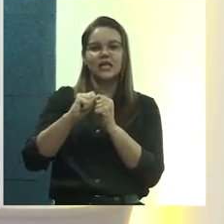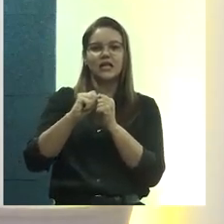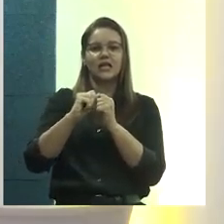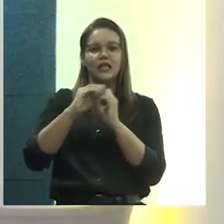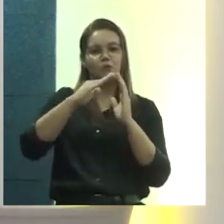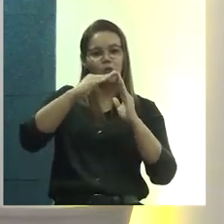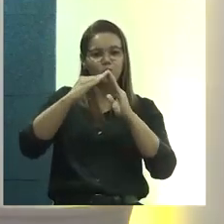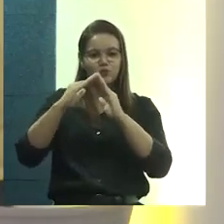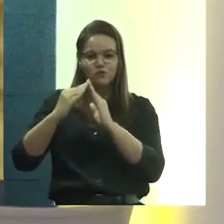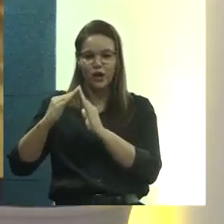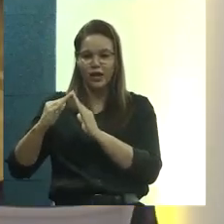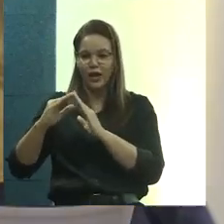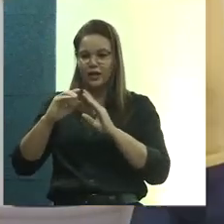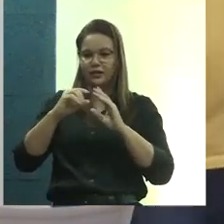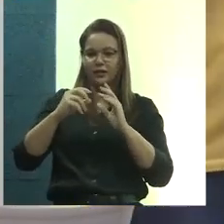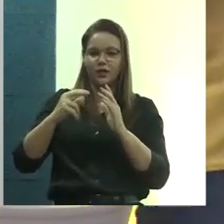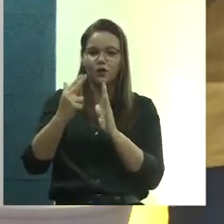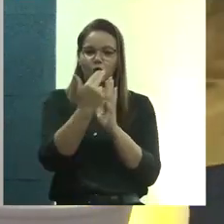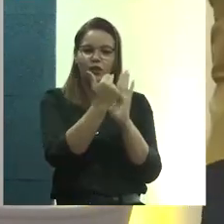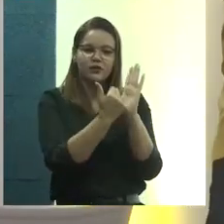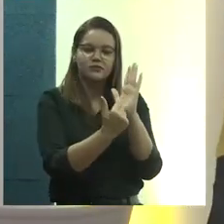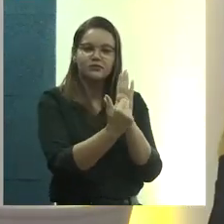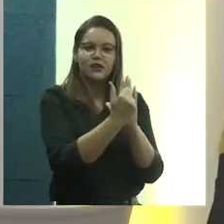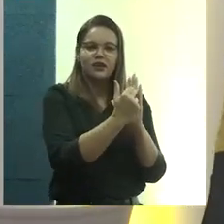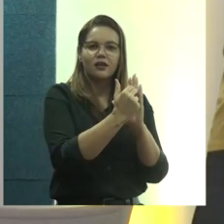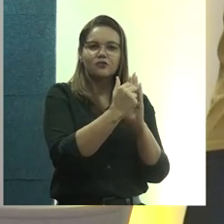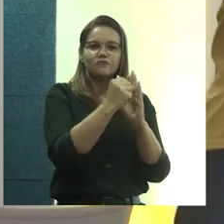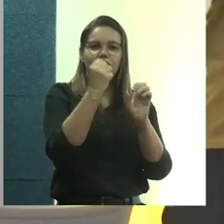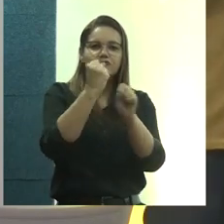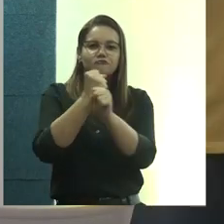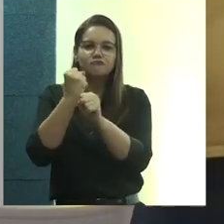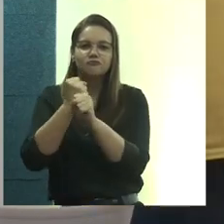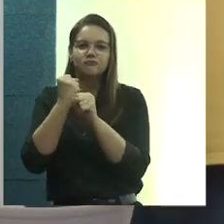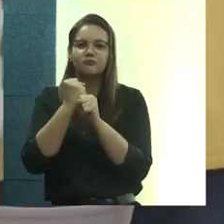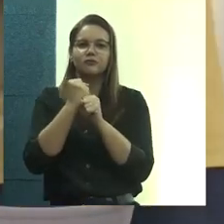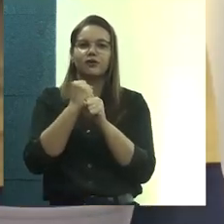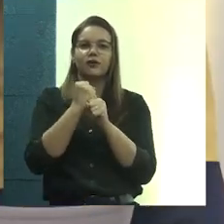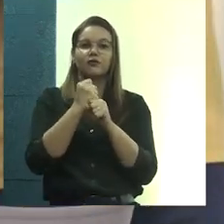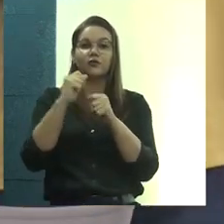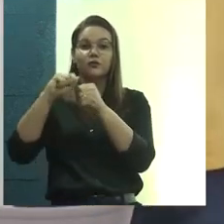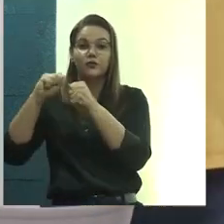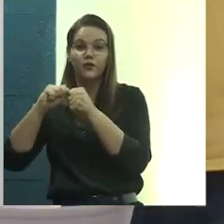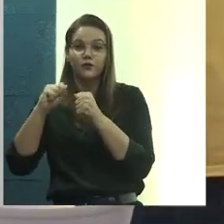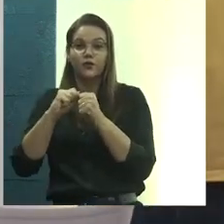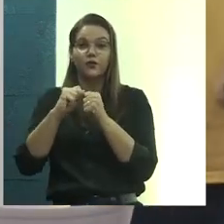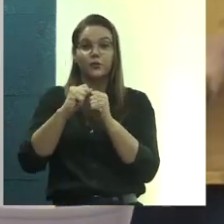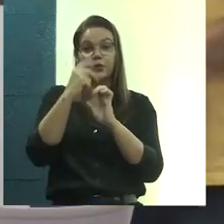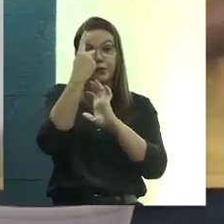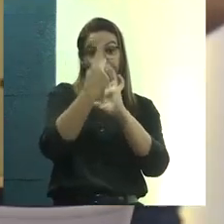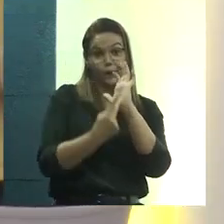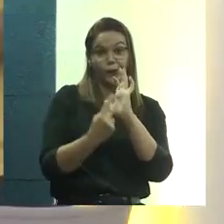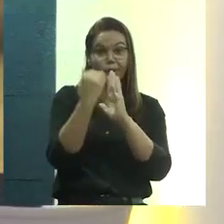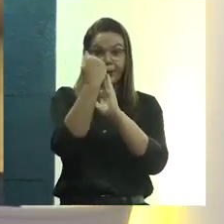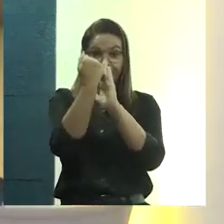como referência os anos 70, que é quando foi feito o primeiro plano urbanístico de Laranjeiras pelo professor Paulo Ormindo.